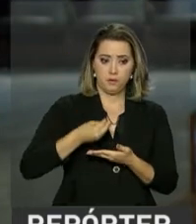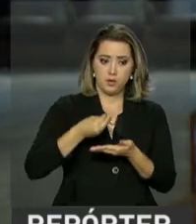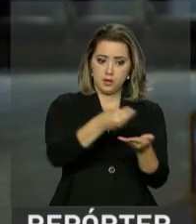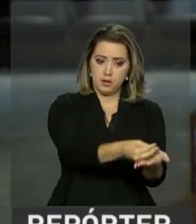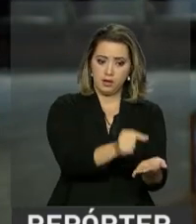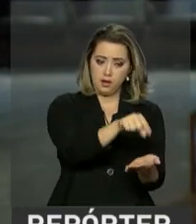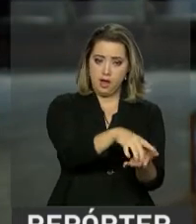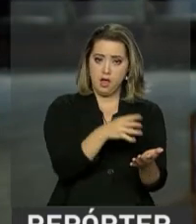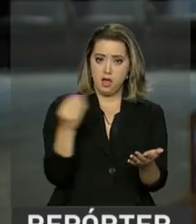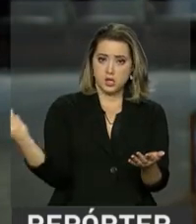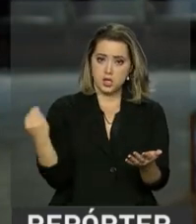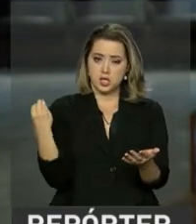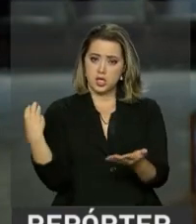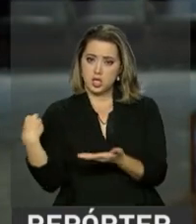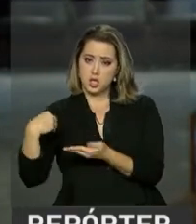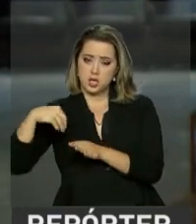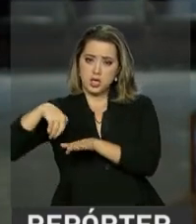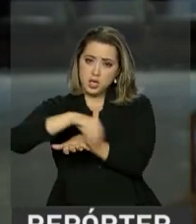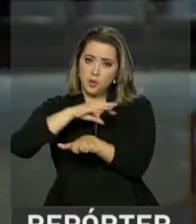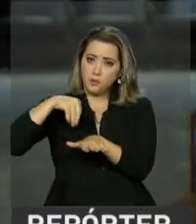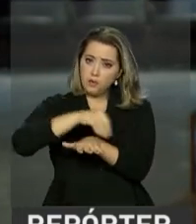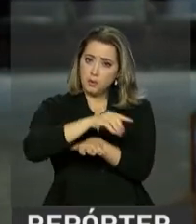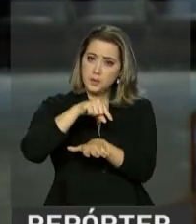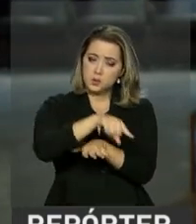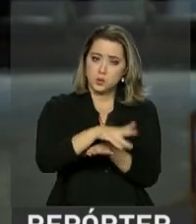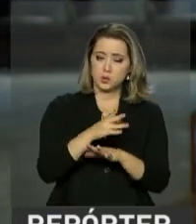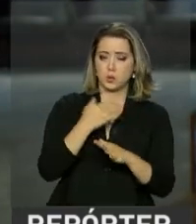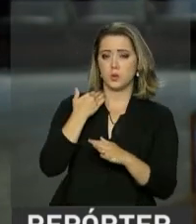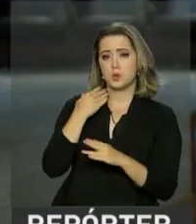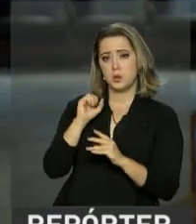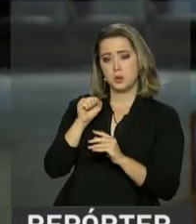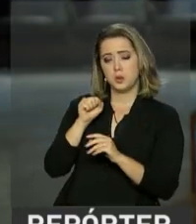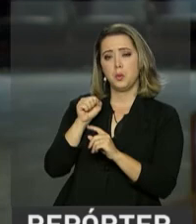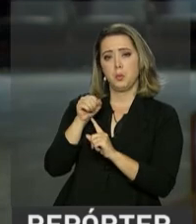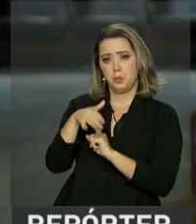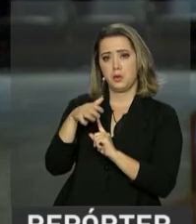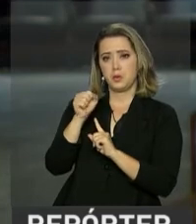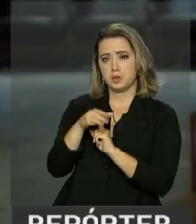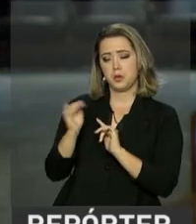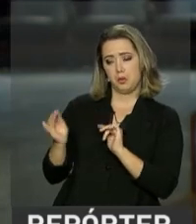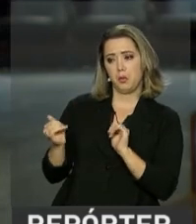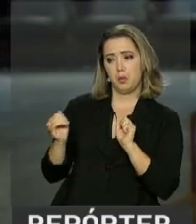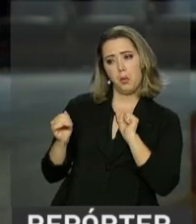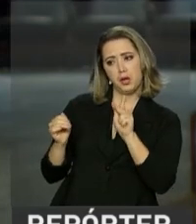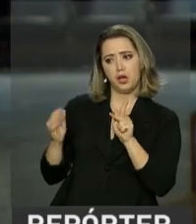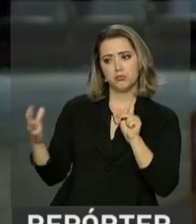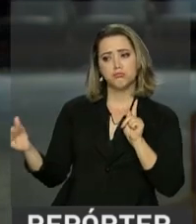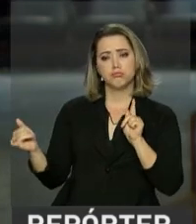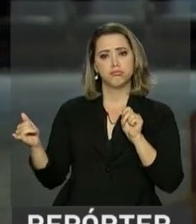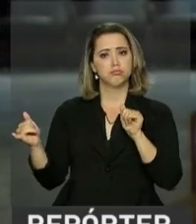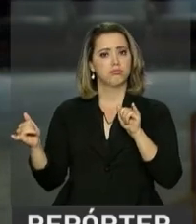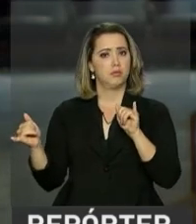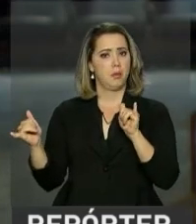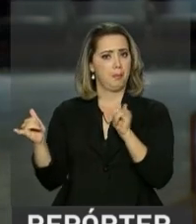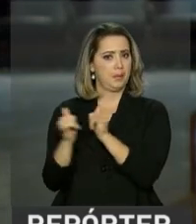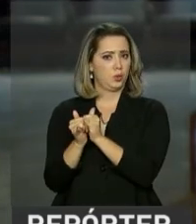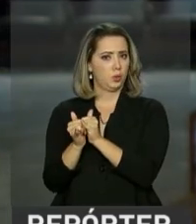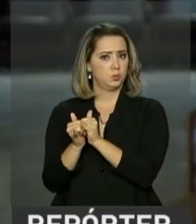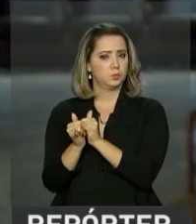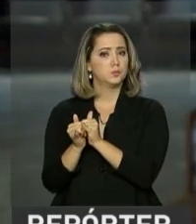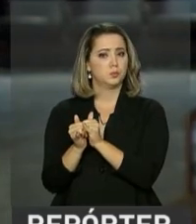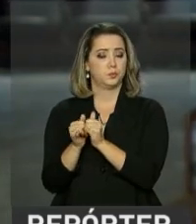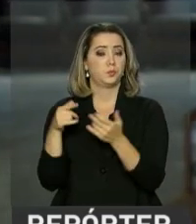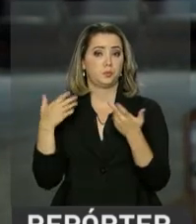informações e ao fazerem isso continuam podendo celebrar acordos com o governo federal